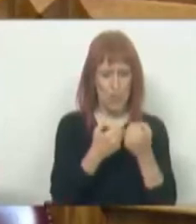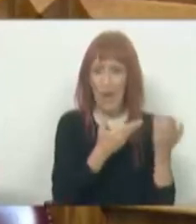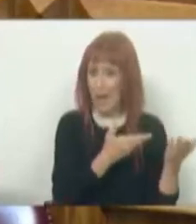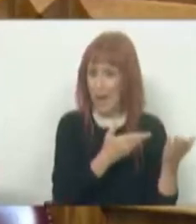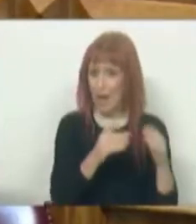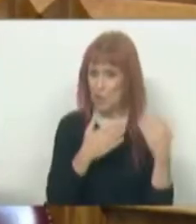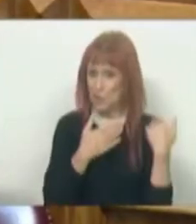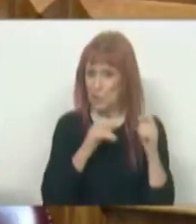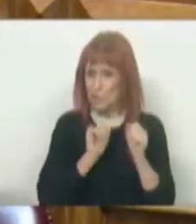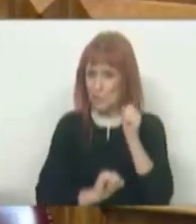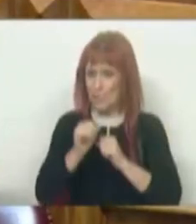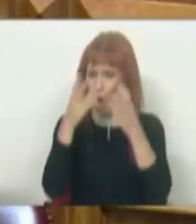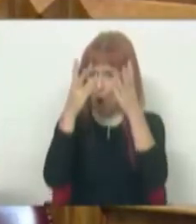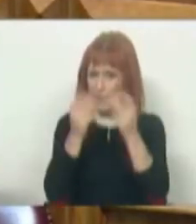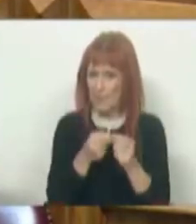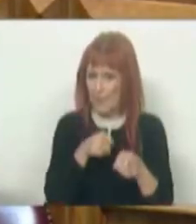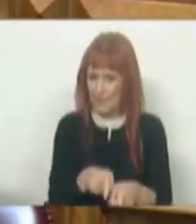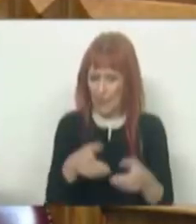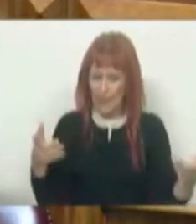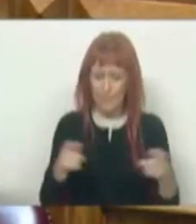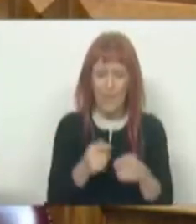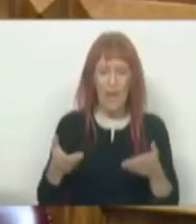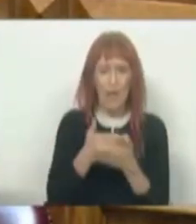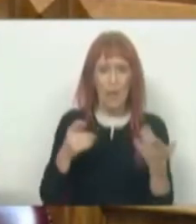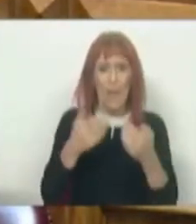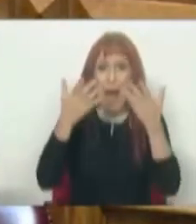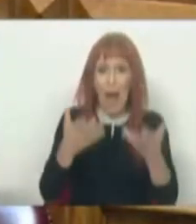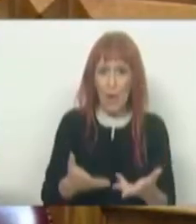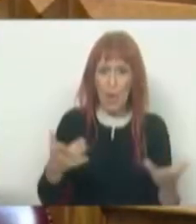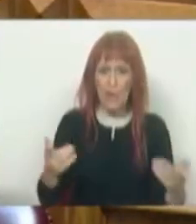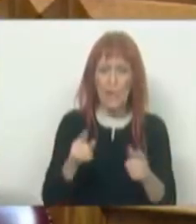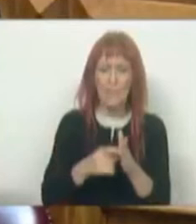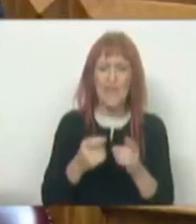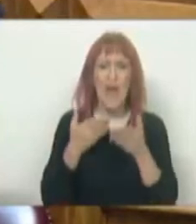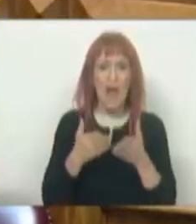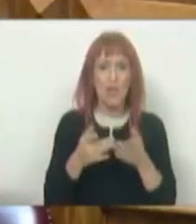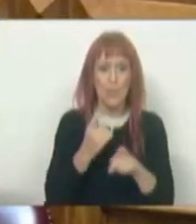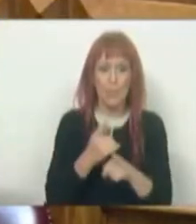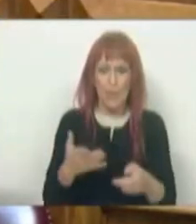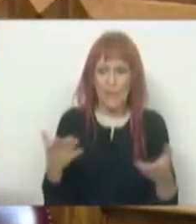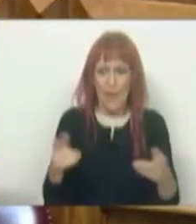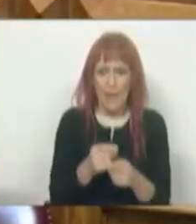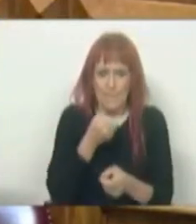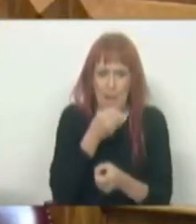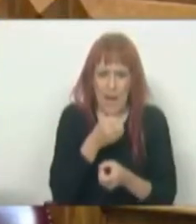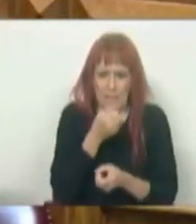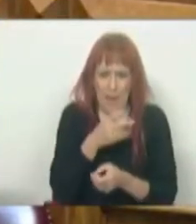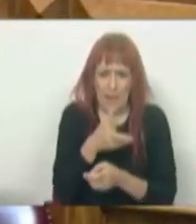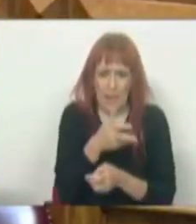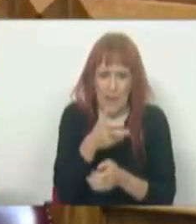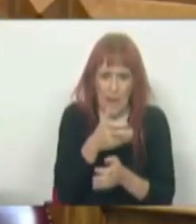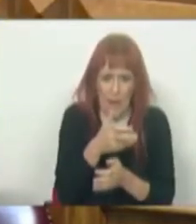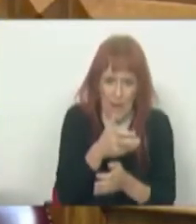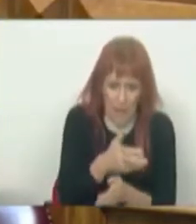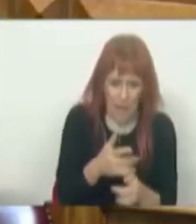responsabilidade orçamental. A economia agora precisa de uma ajuda porque ela já está a perder velocidade, as